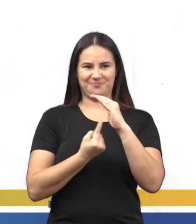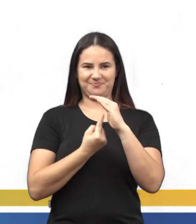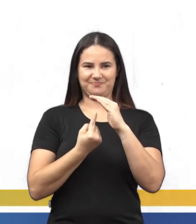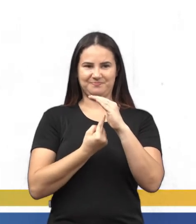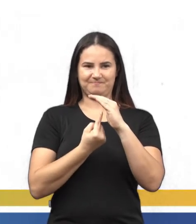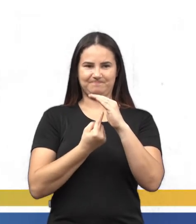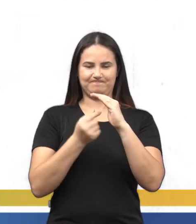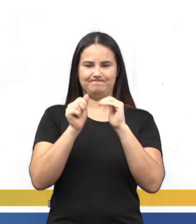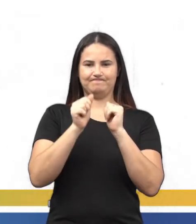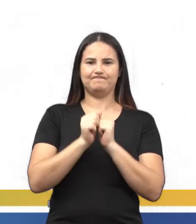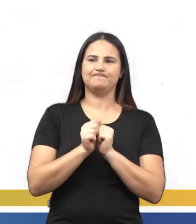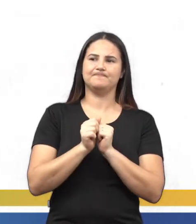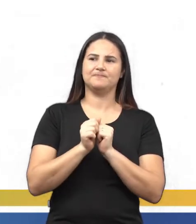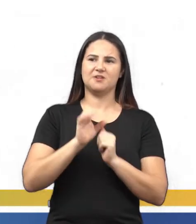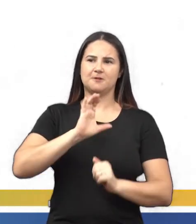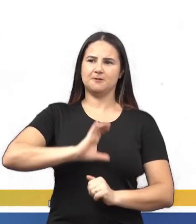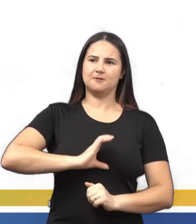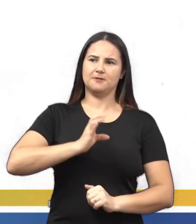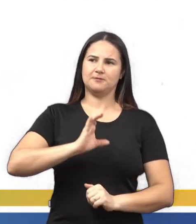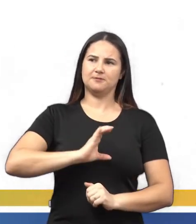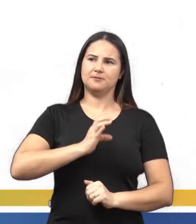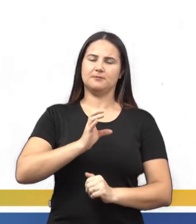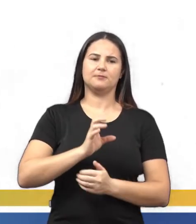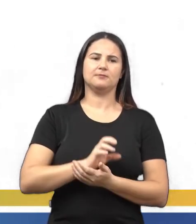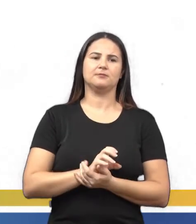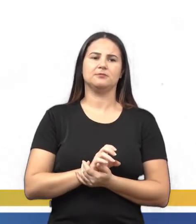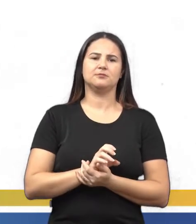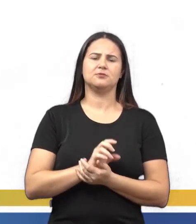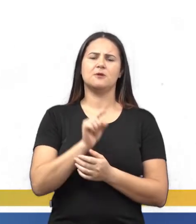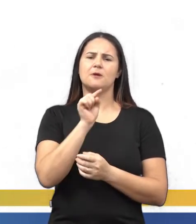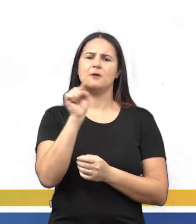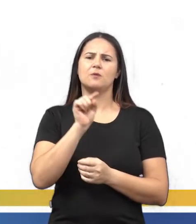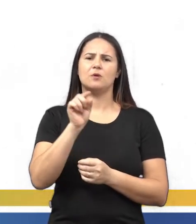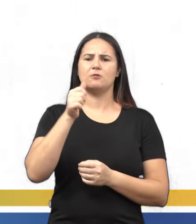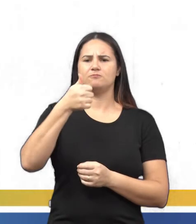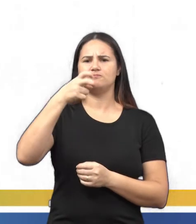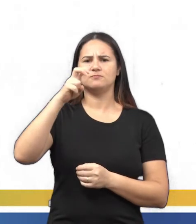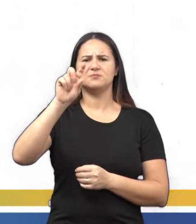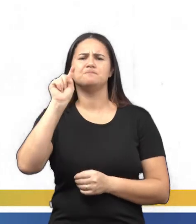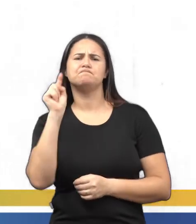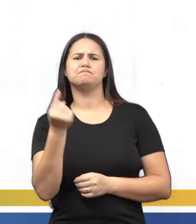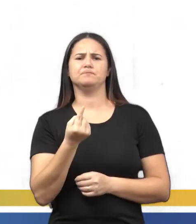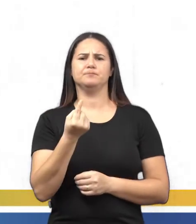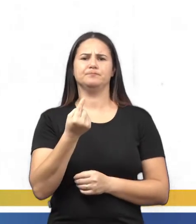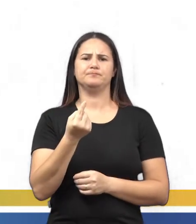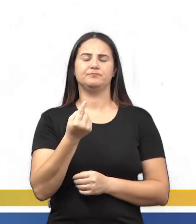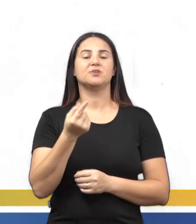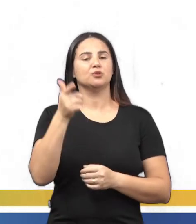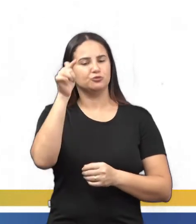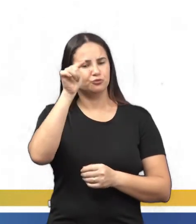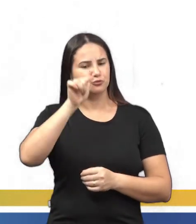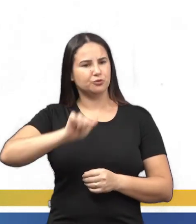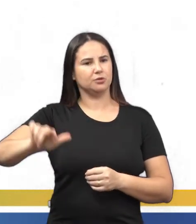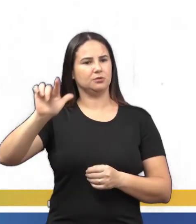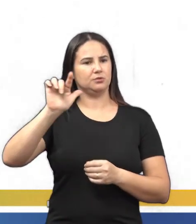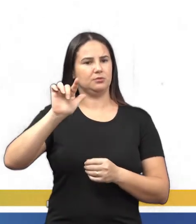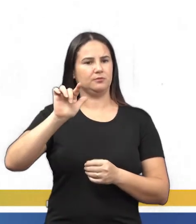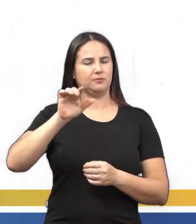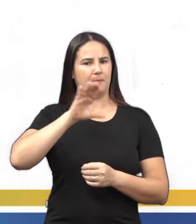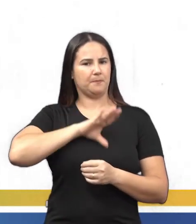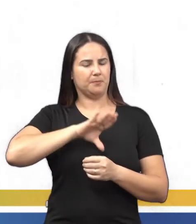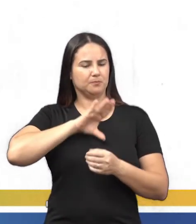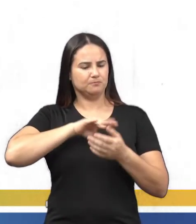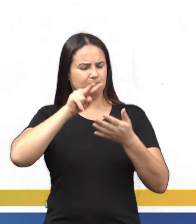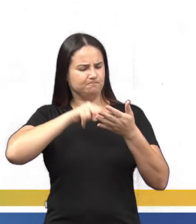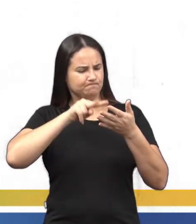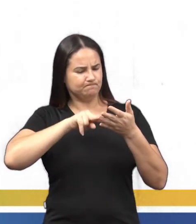uma cidade é igual a 15 mil. De novo, a gente vai traduzir do português, transformar em letras e